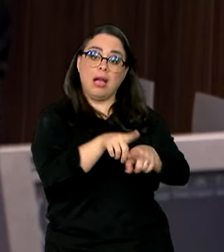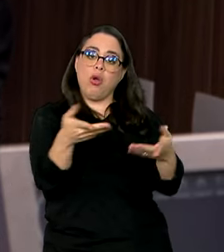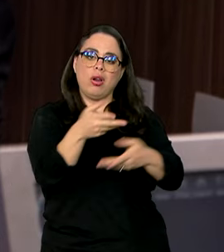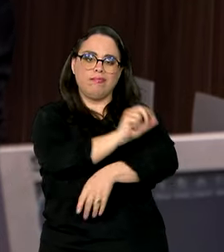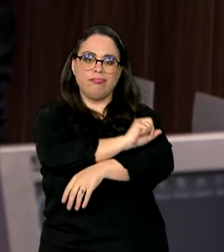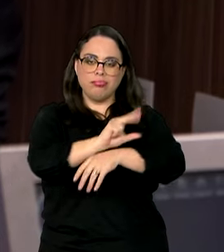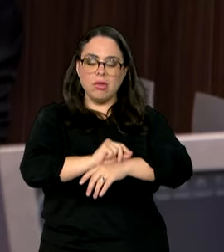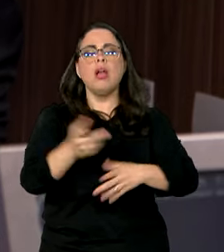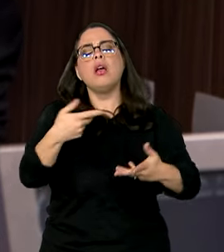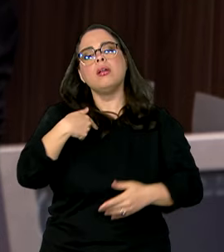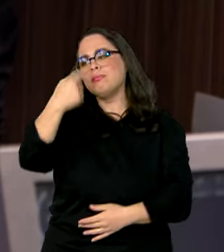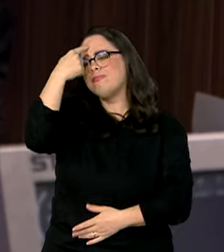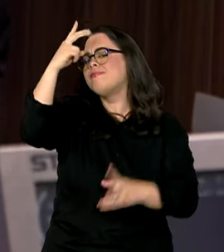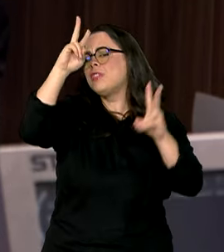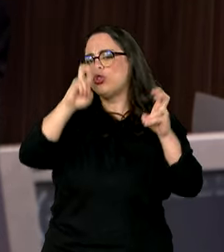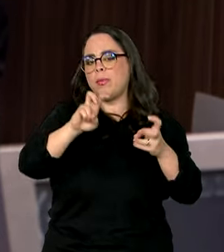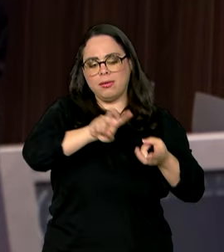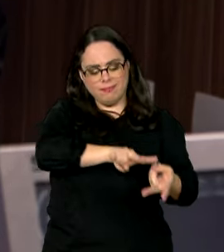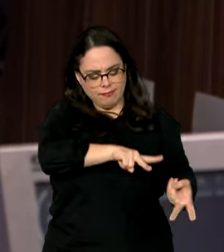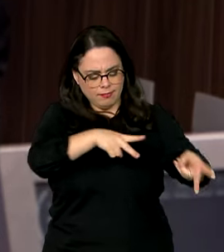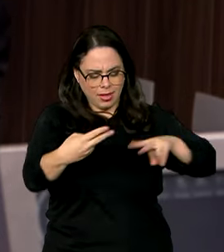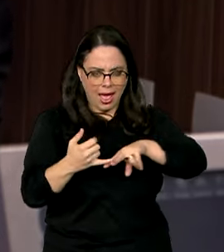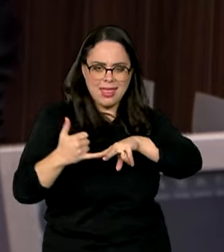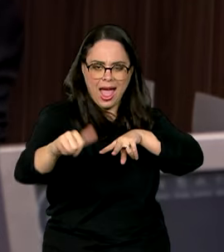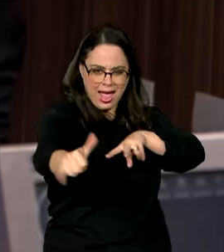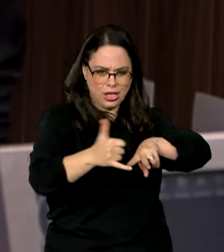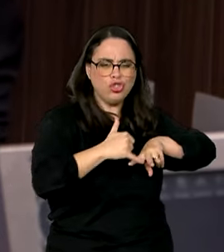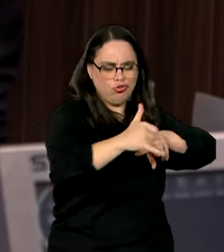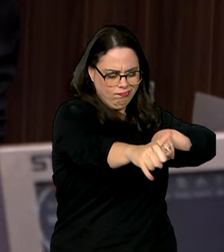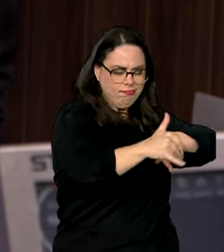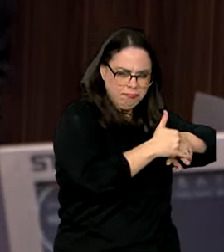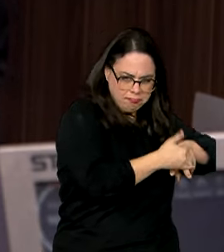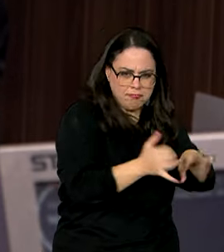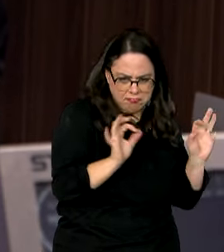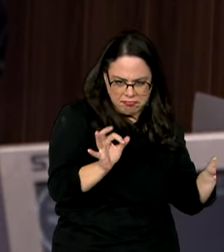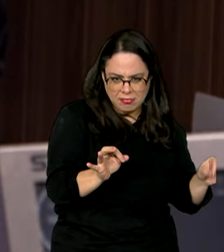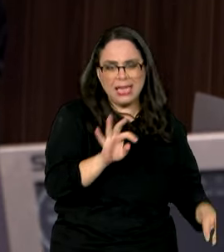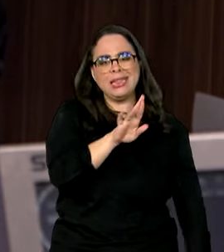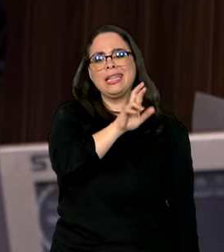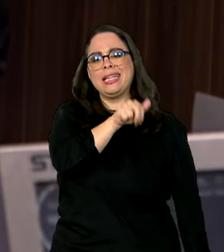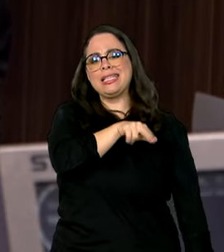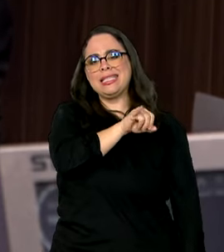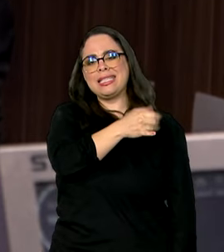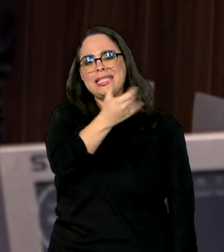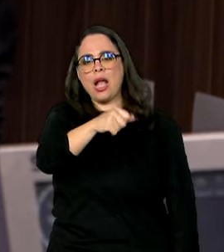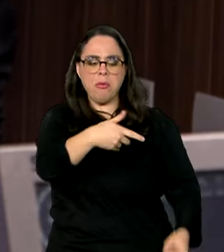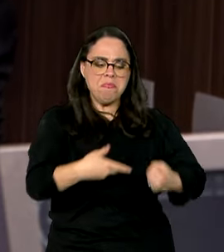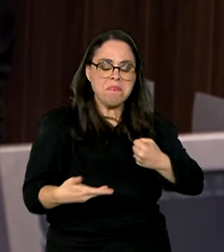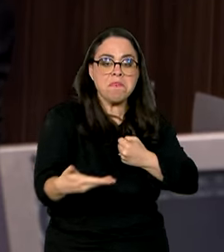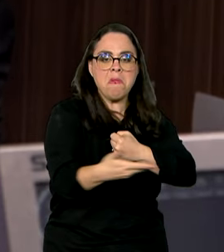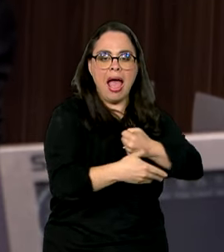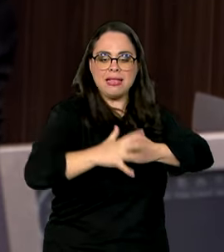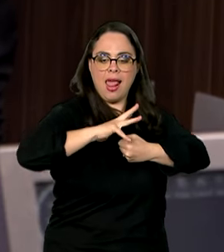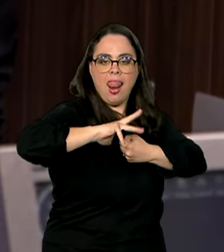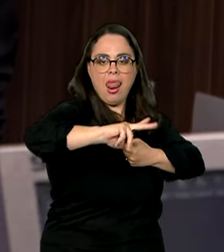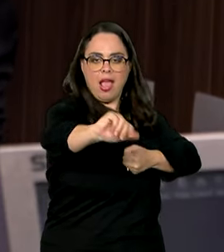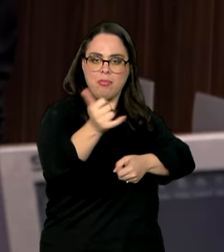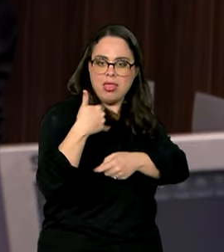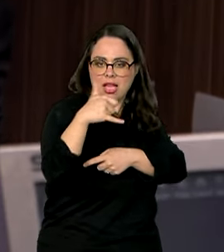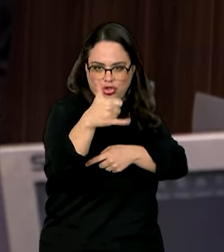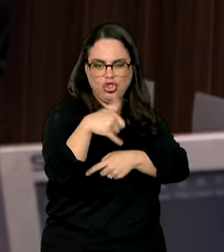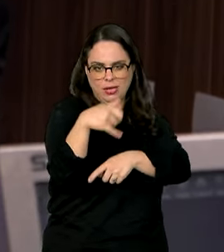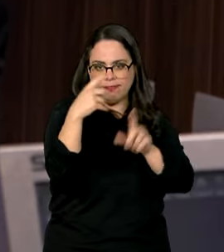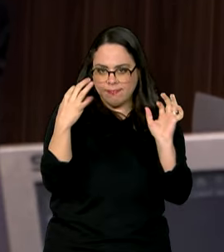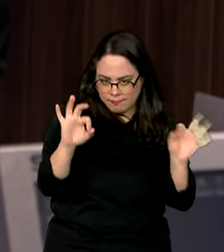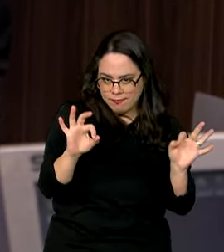ideia, a gente fala muito de transição energética, de matriz energética limpa. No